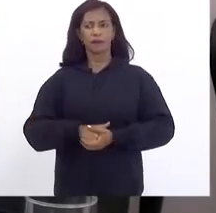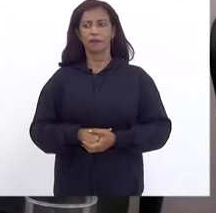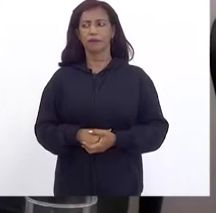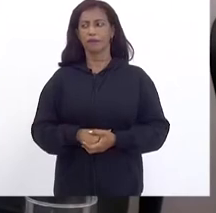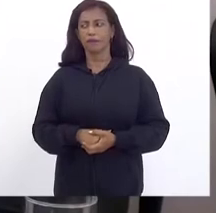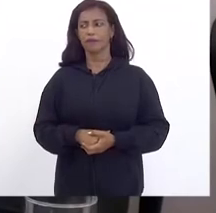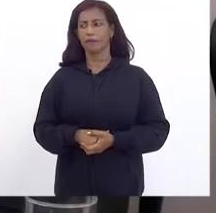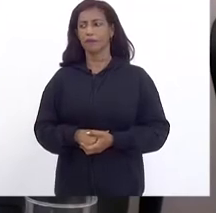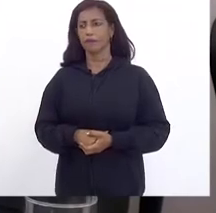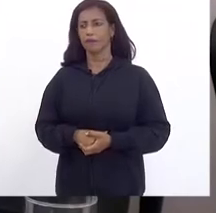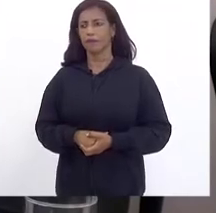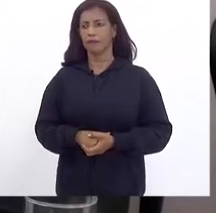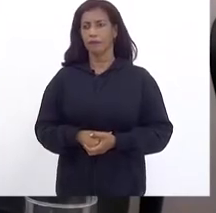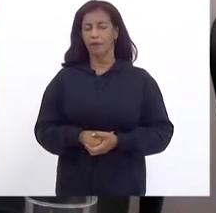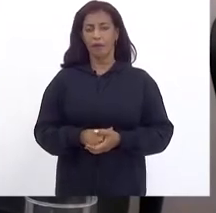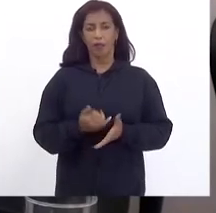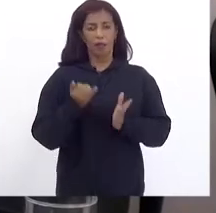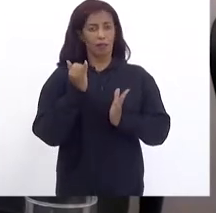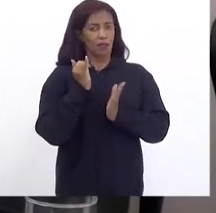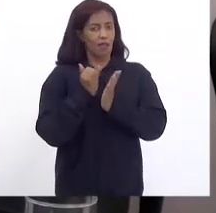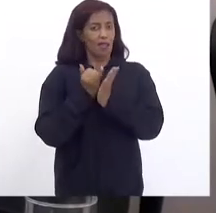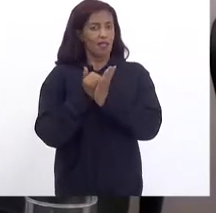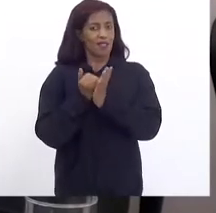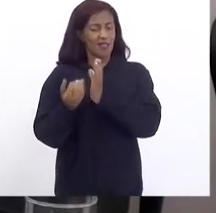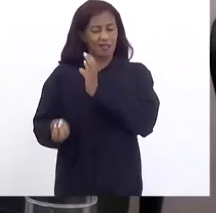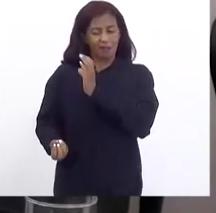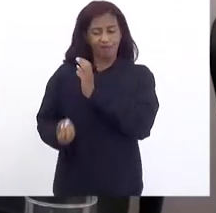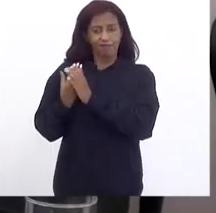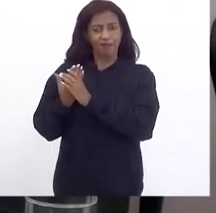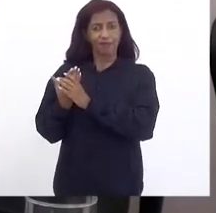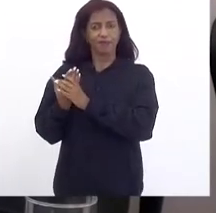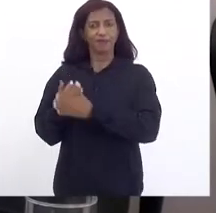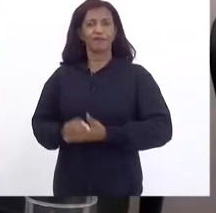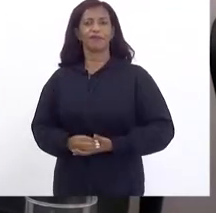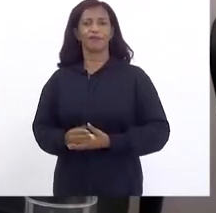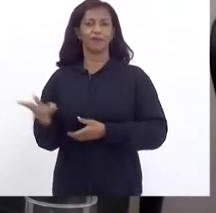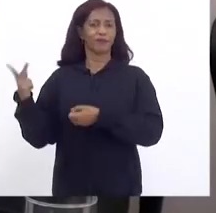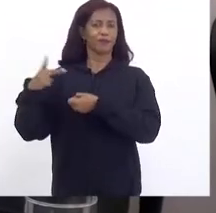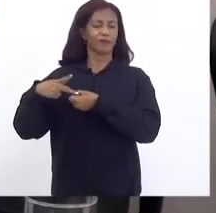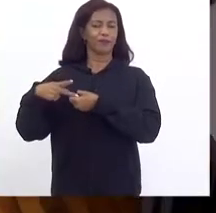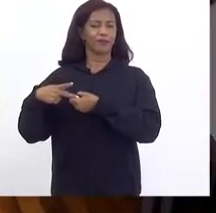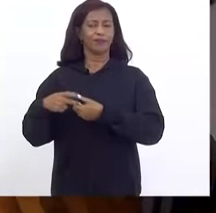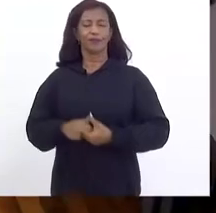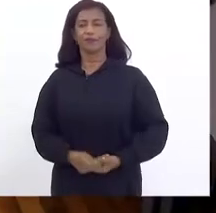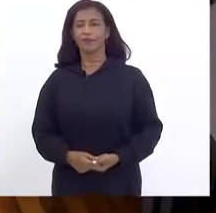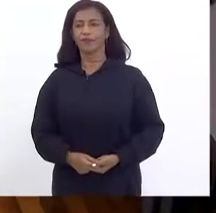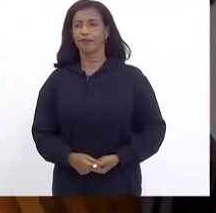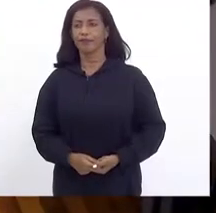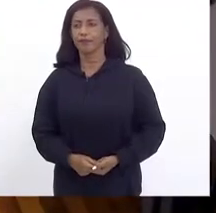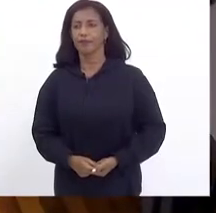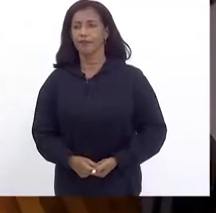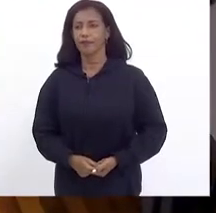Da receita Oriunda Do petróleo Muito obrigado